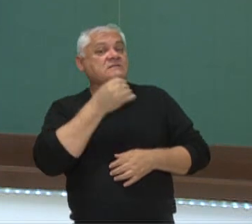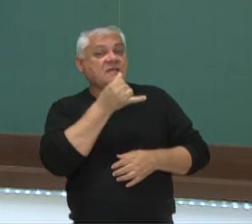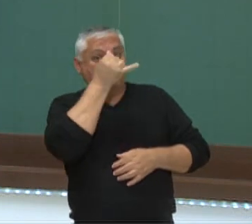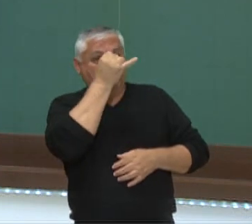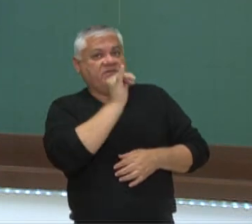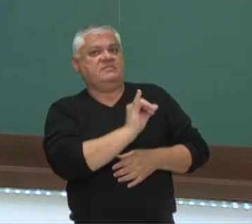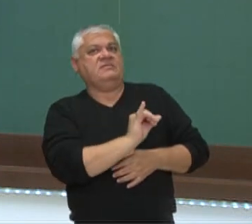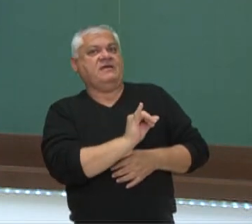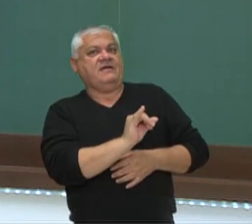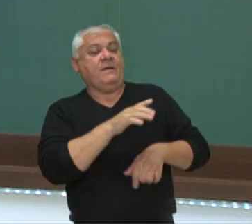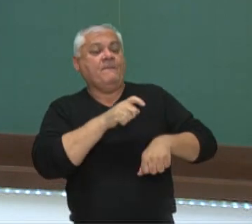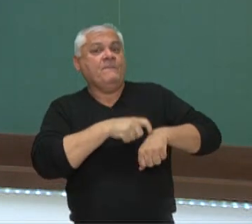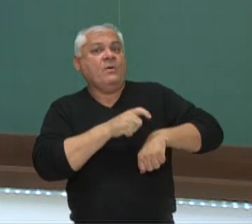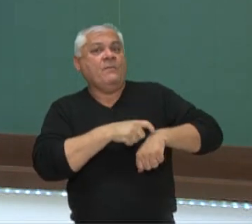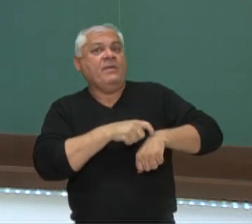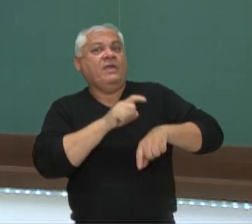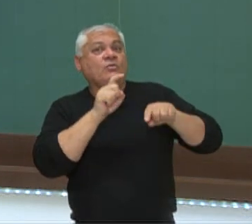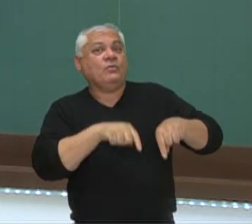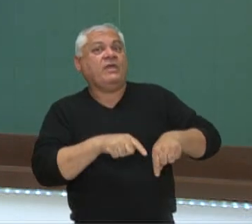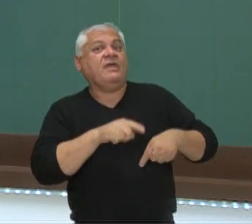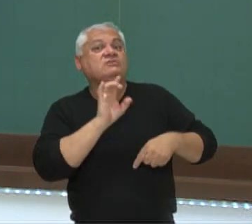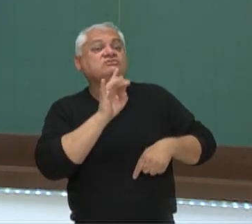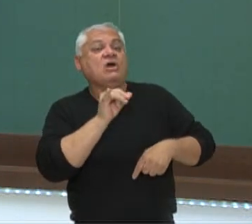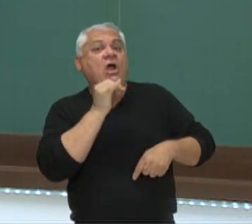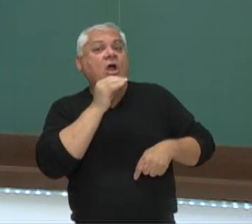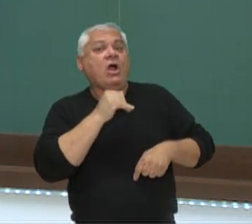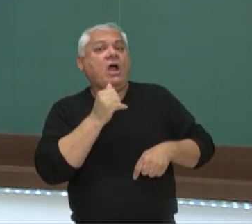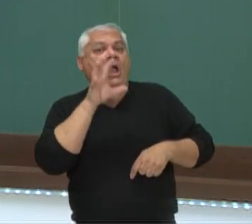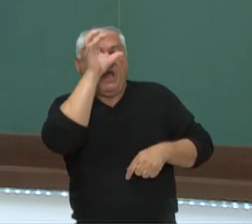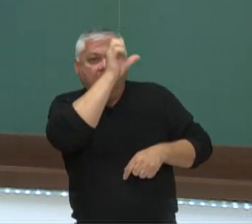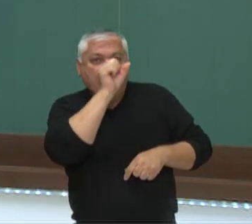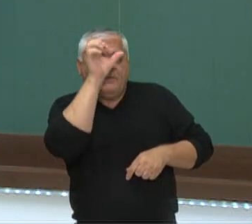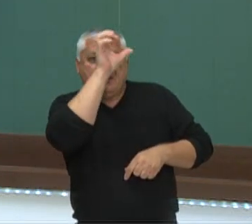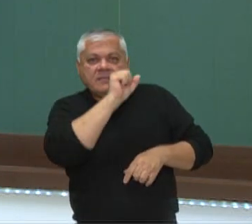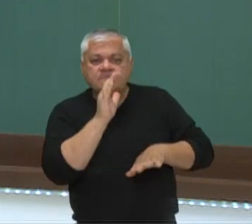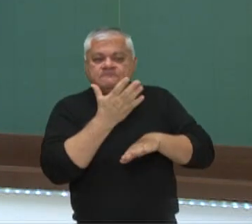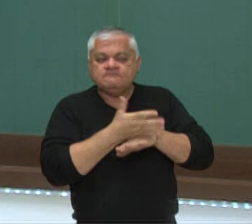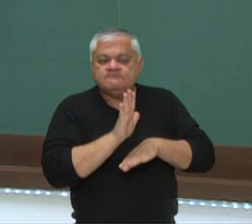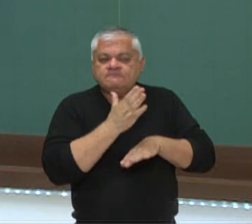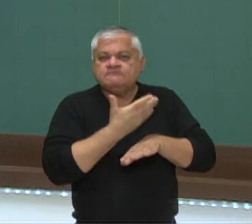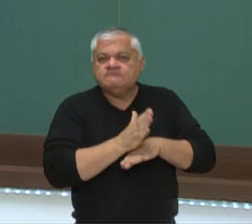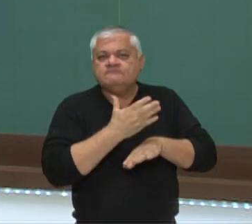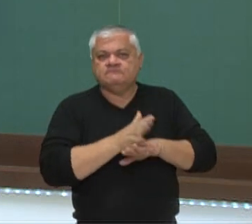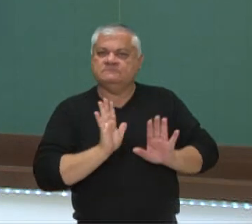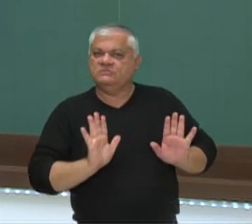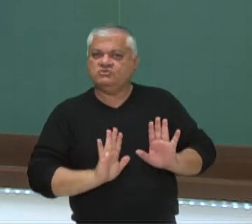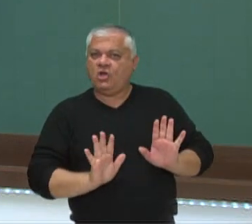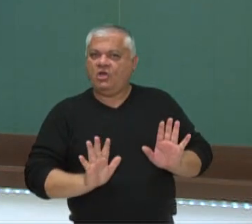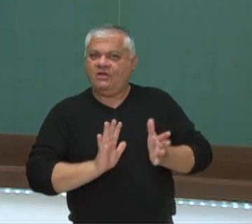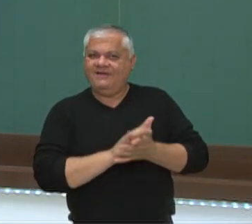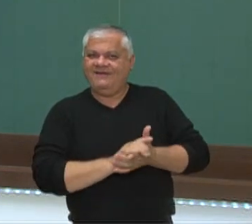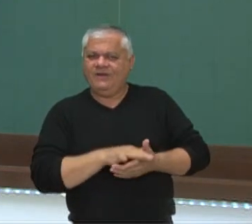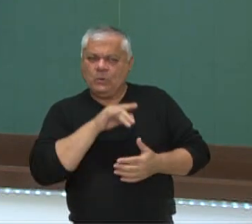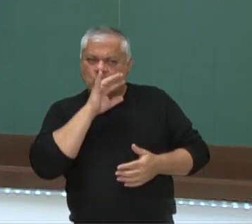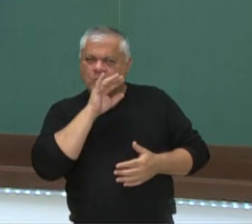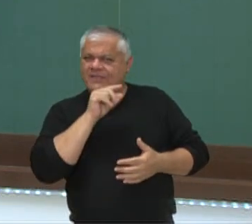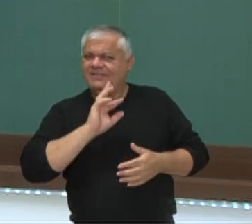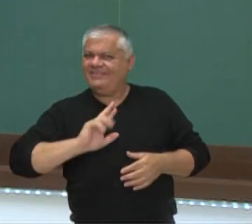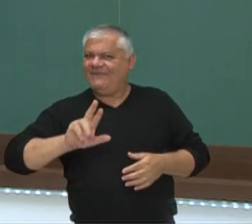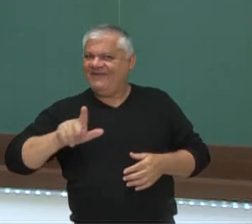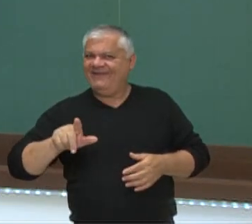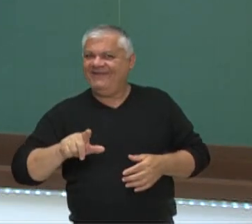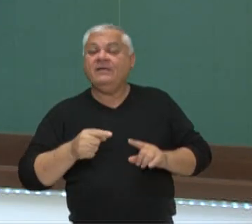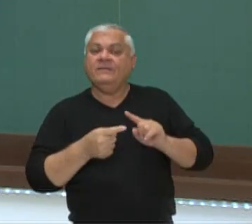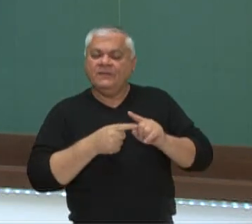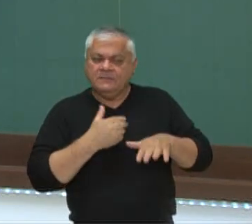momento, ele teve um momento de entretenimento. Ele estava ali fazendo um hobby e não era tão ruim assim, porque ele